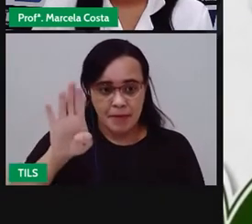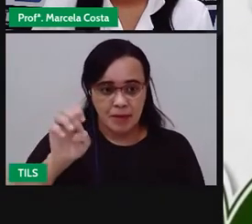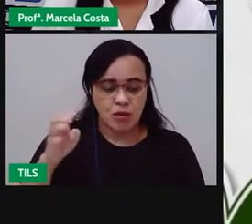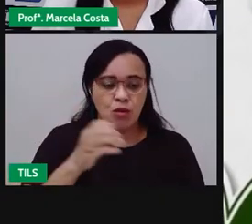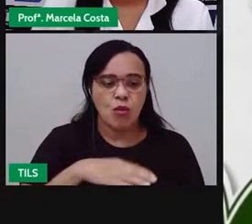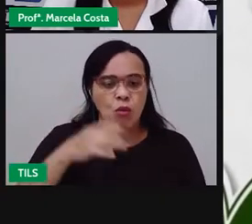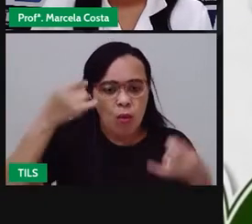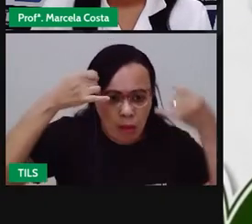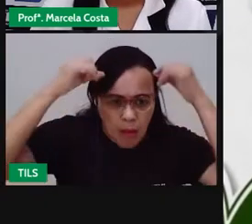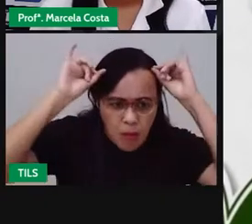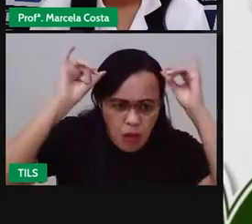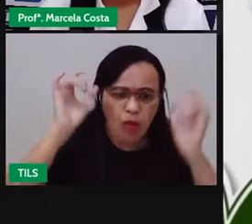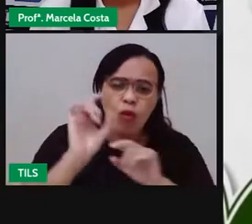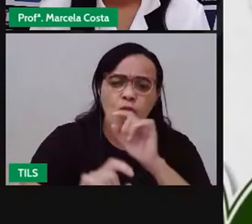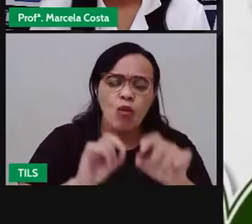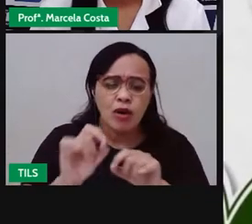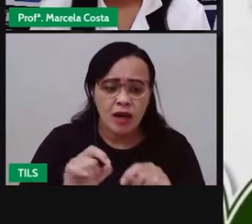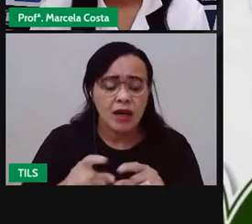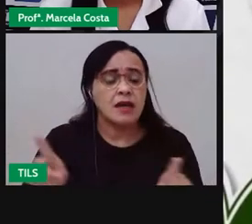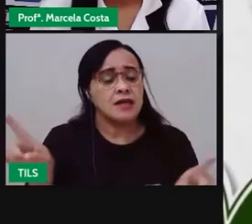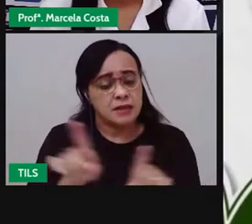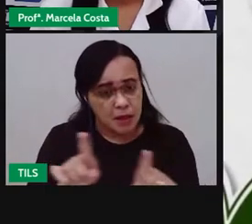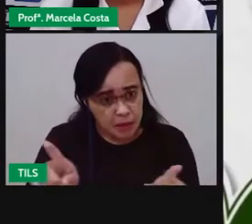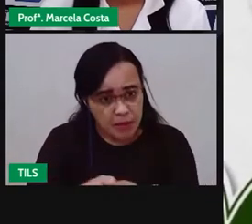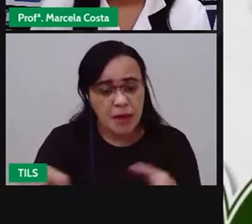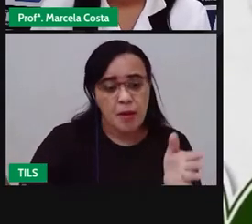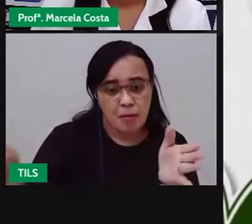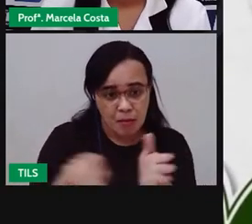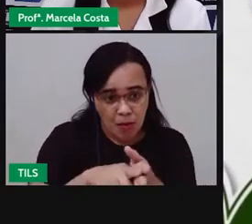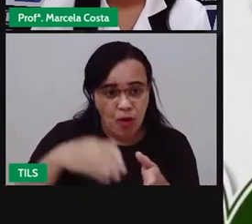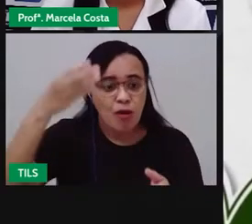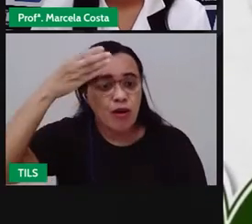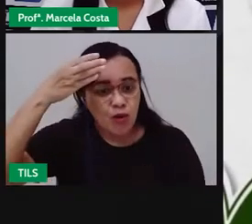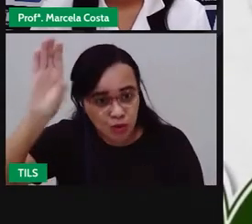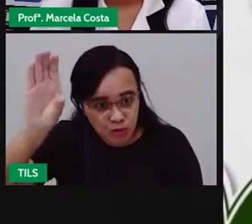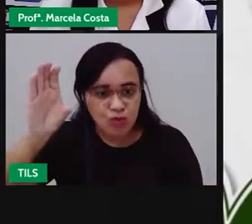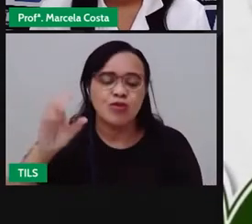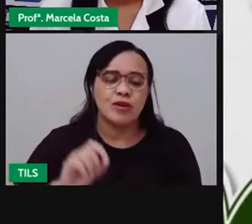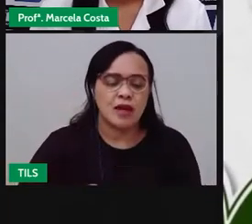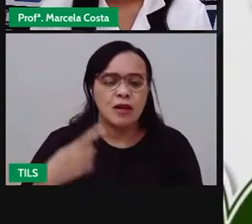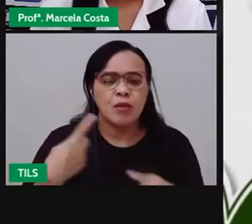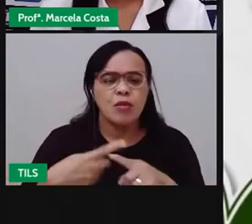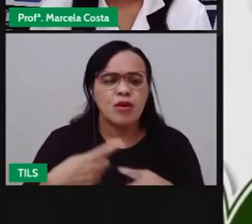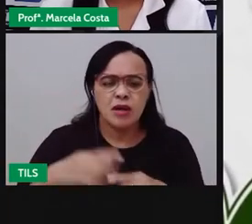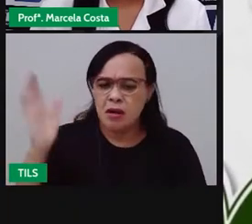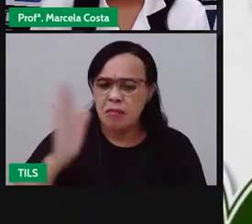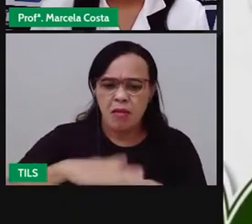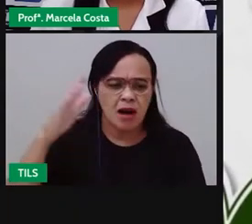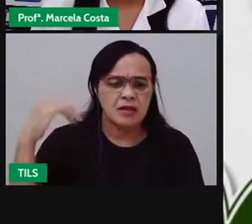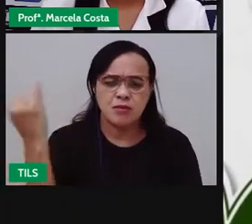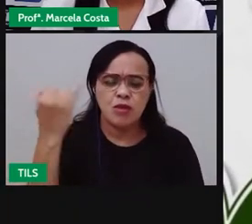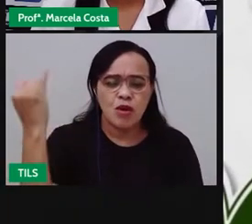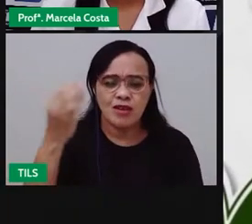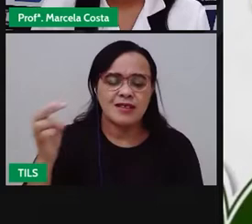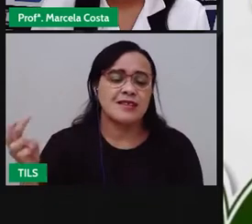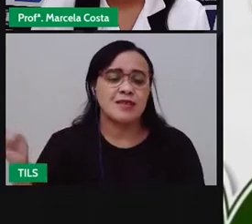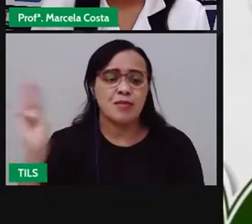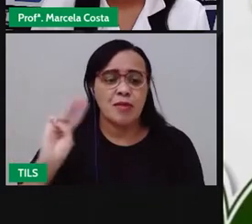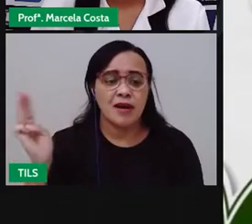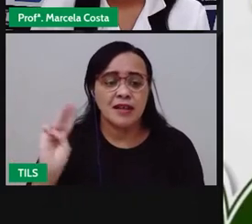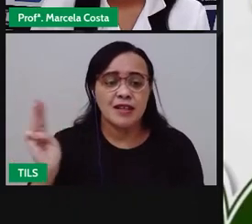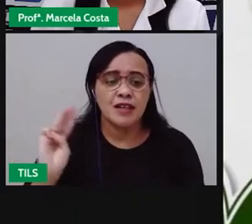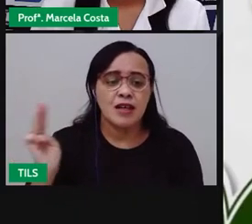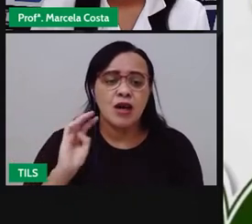por isso se configura como complexo cultural. Manifestação cultural mais importante do Maranhão envolve performances